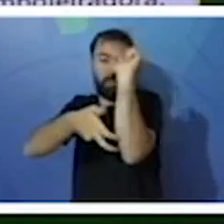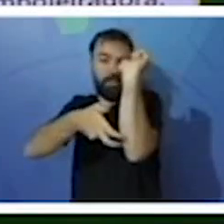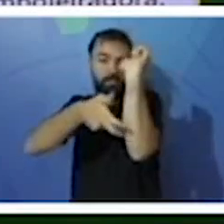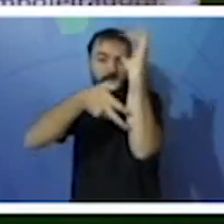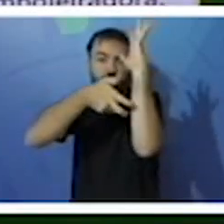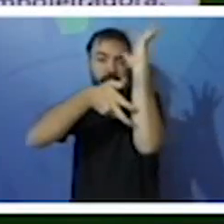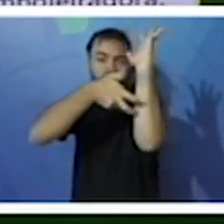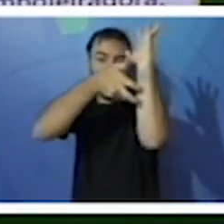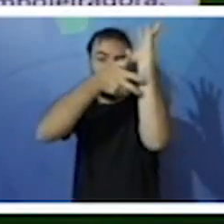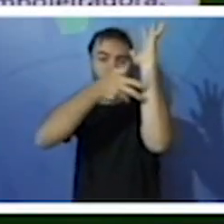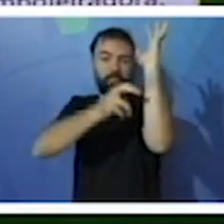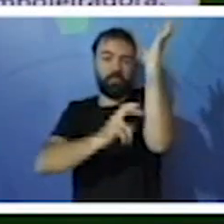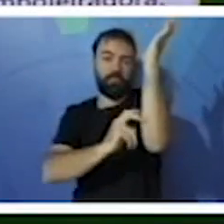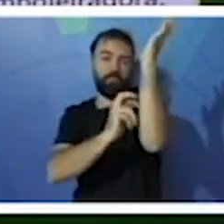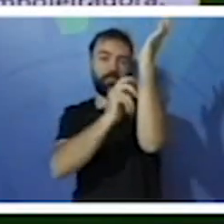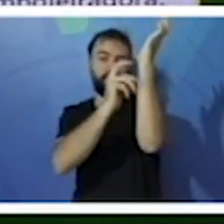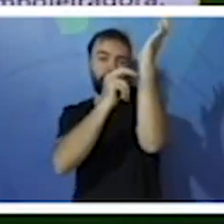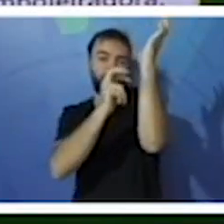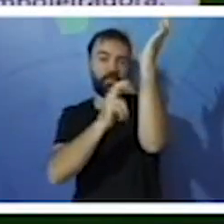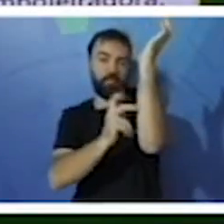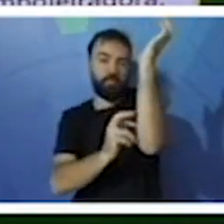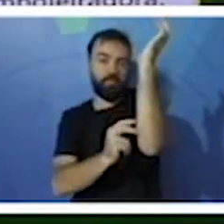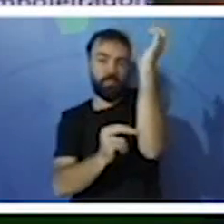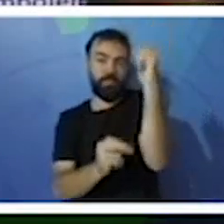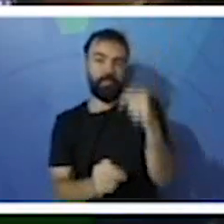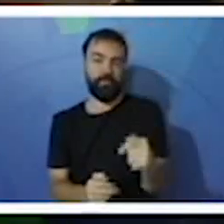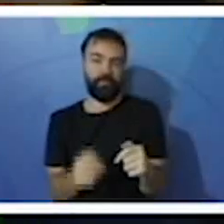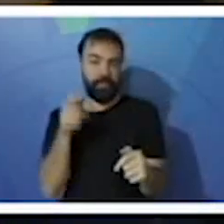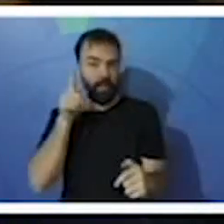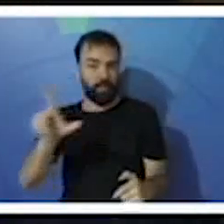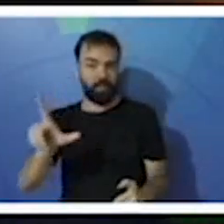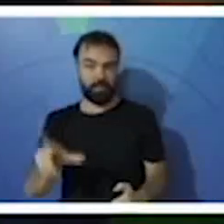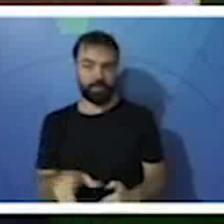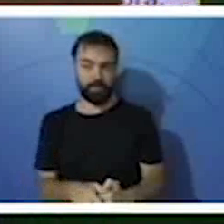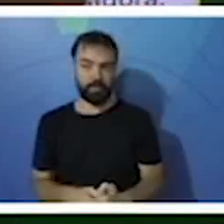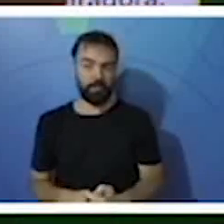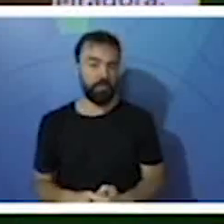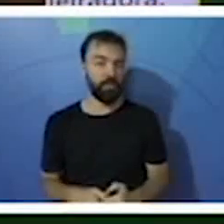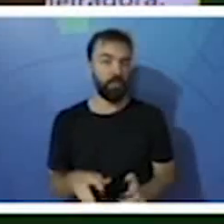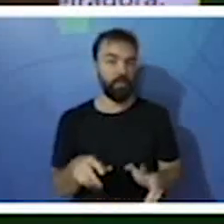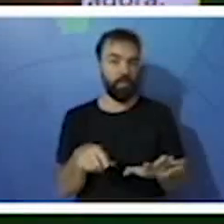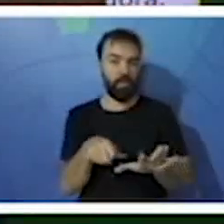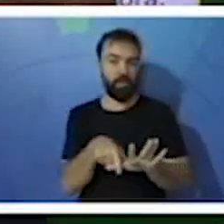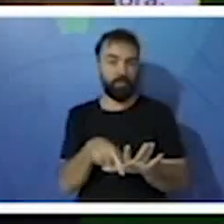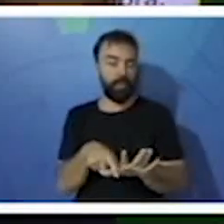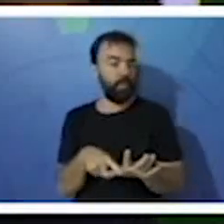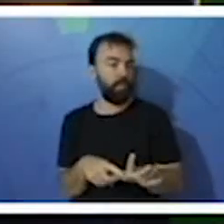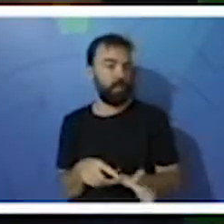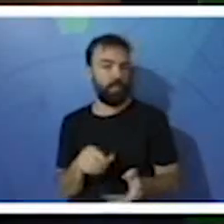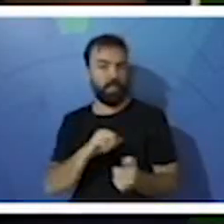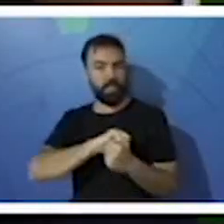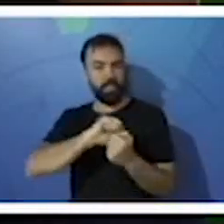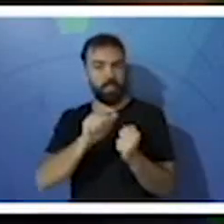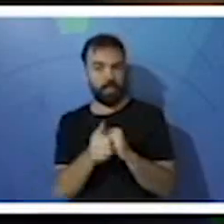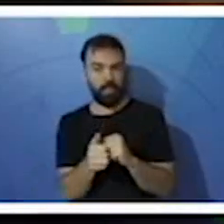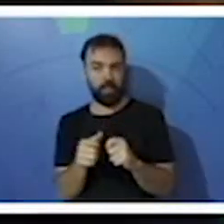Própria para subir nos troncos das árvores. Então, vocês viram que os pés são adaptados para o ambiente?